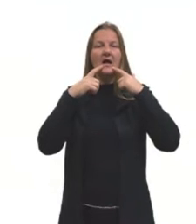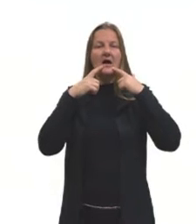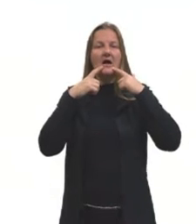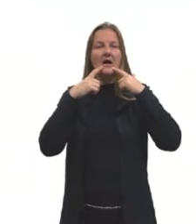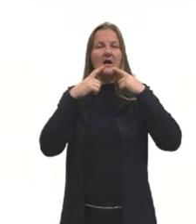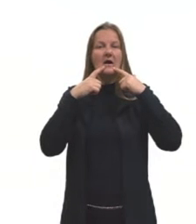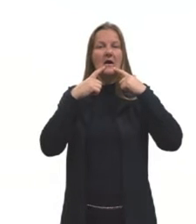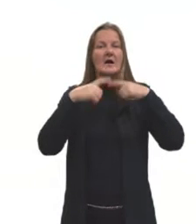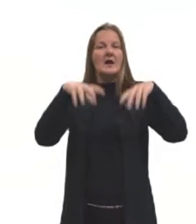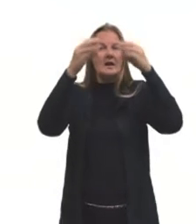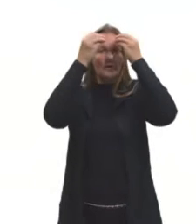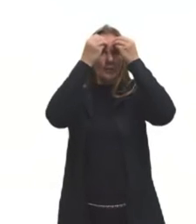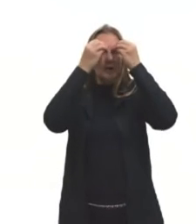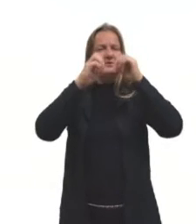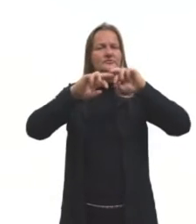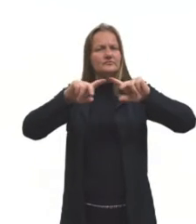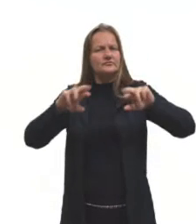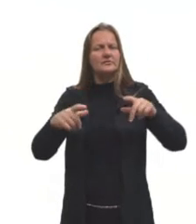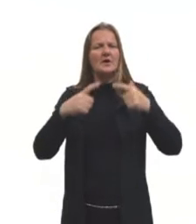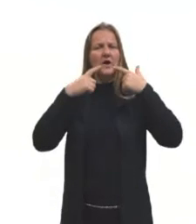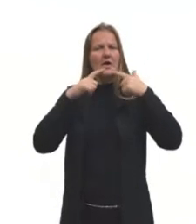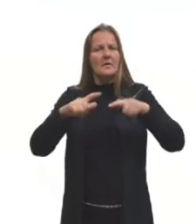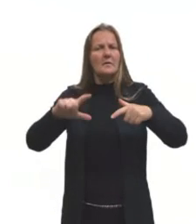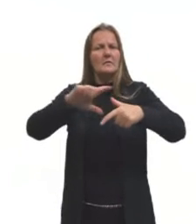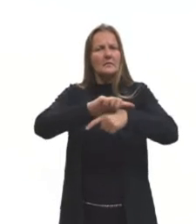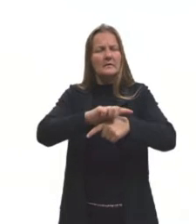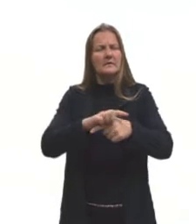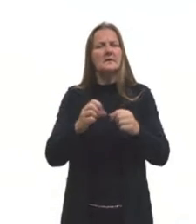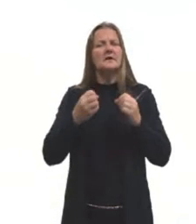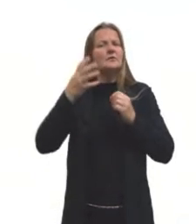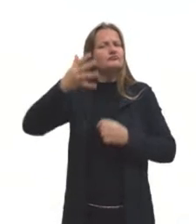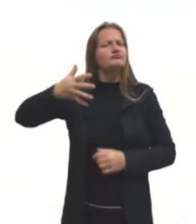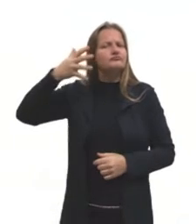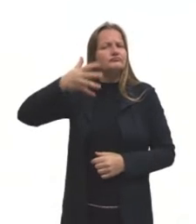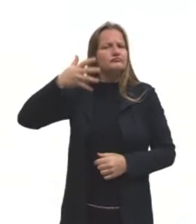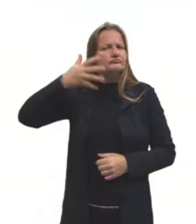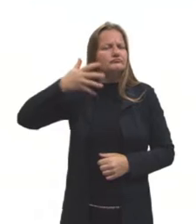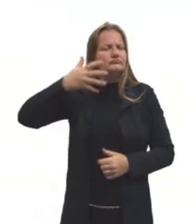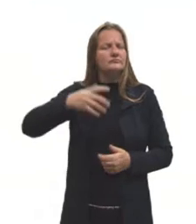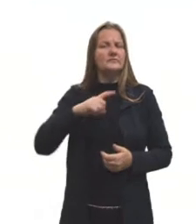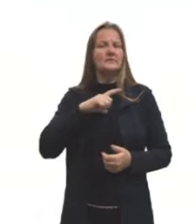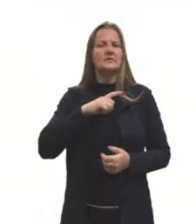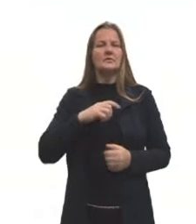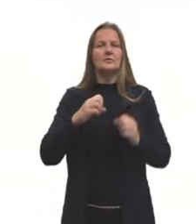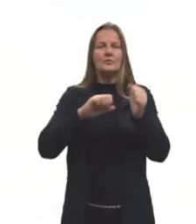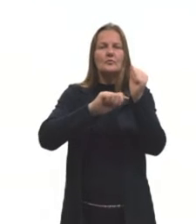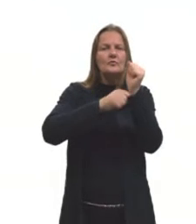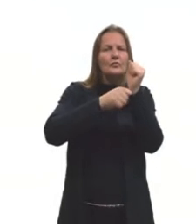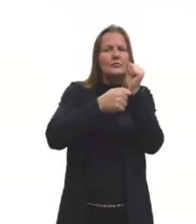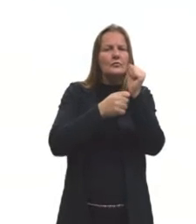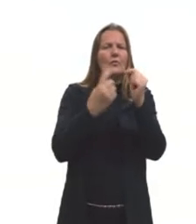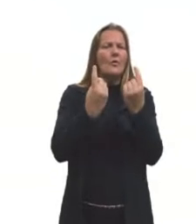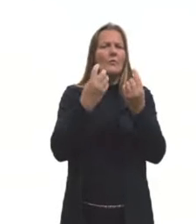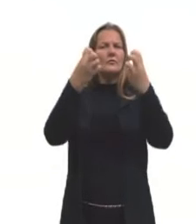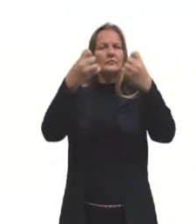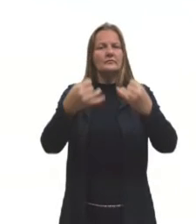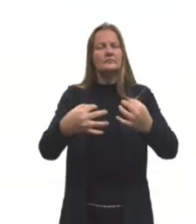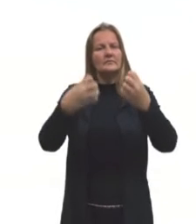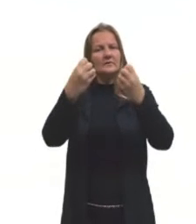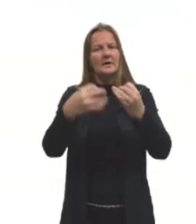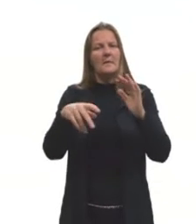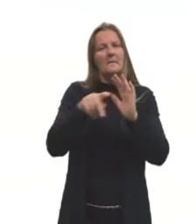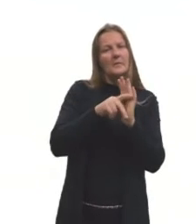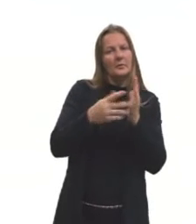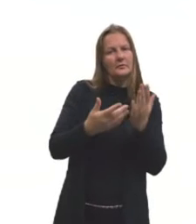metalinguística, ela vai estar presente no discurso que utiliza o código para explicar o próprio